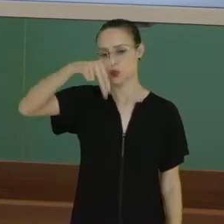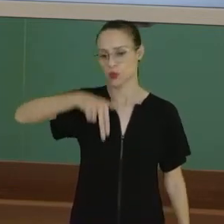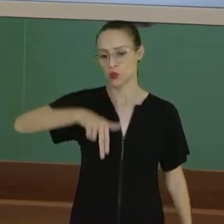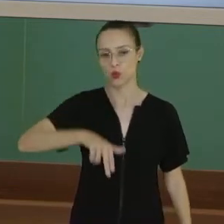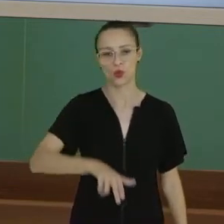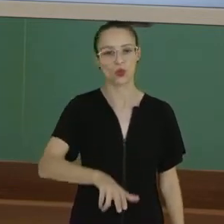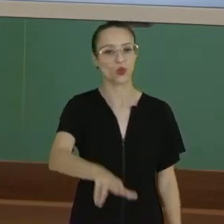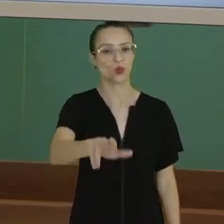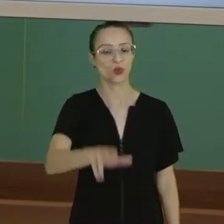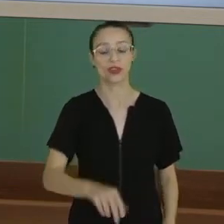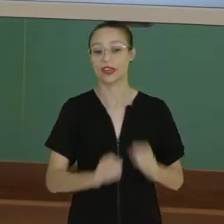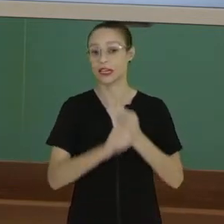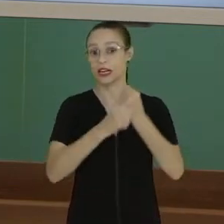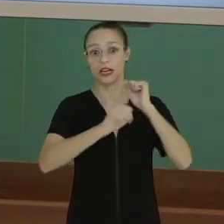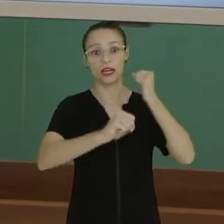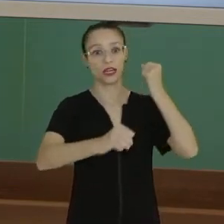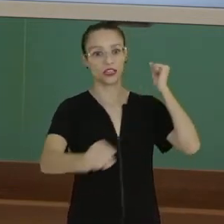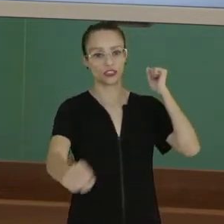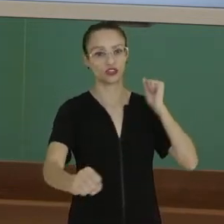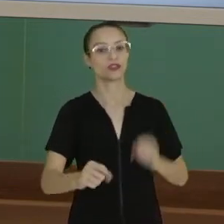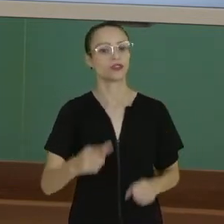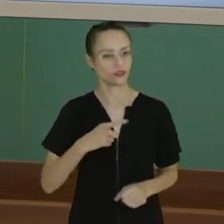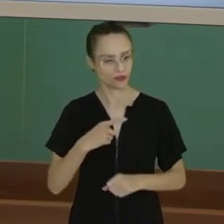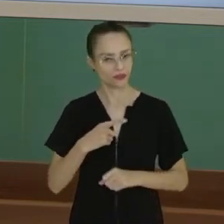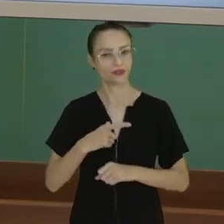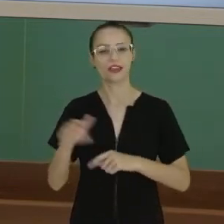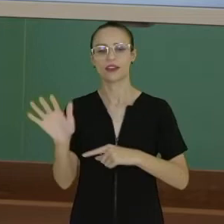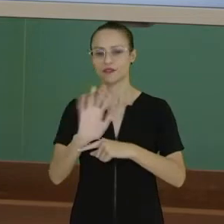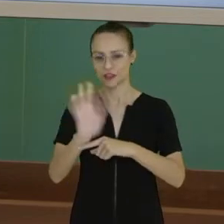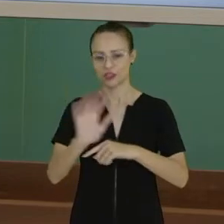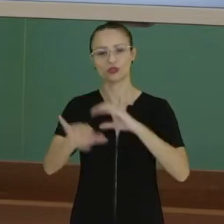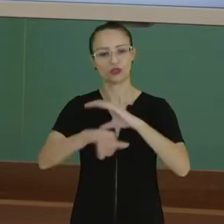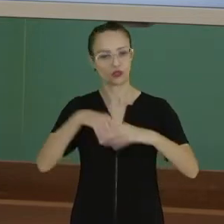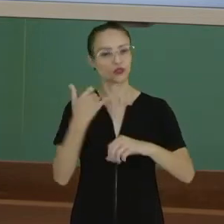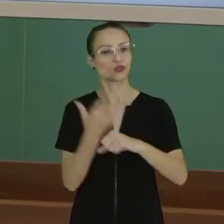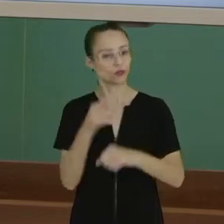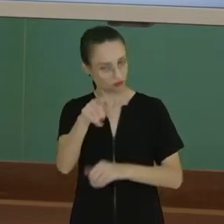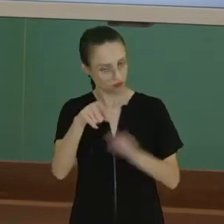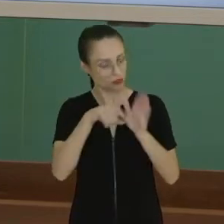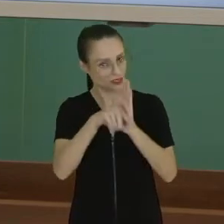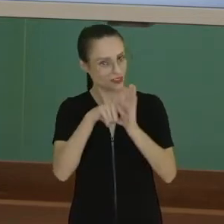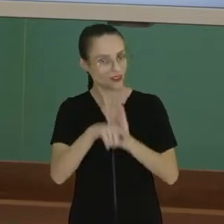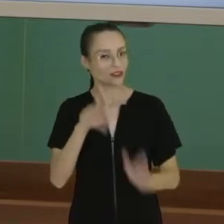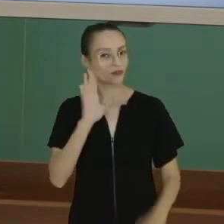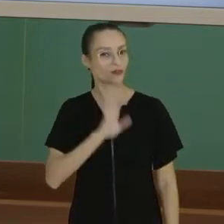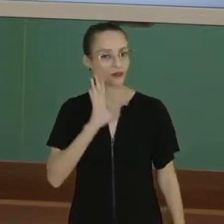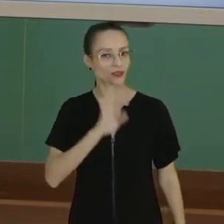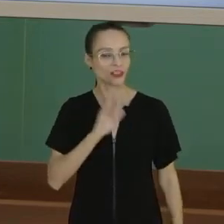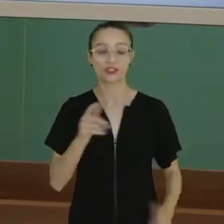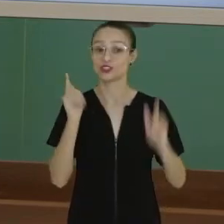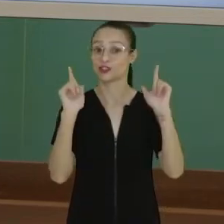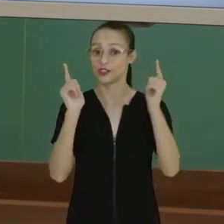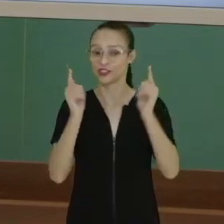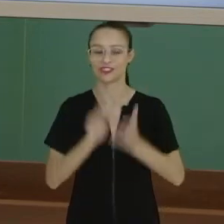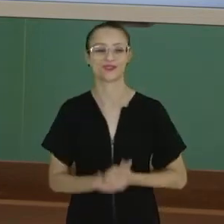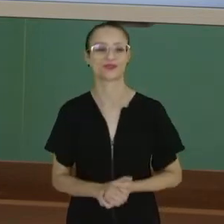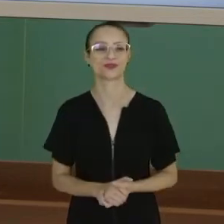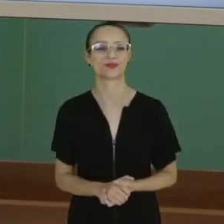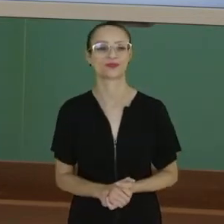tobogã gigantesco. Tem vídeos lá no YouTube, pesquisem o Valério Sister, é muito bacana, muito divertido.